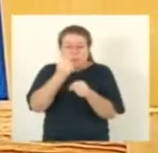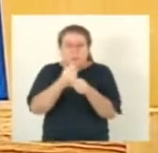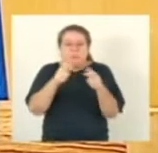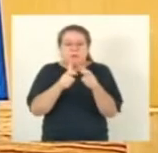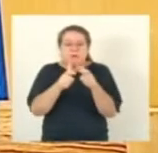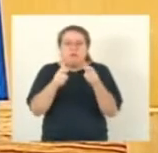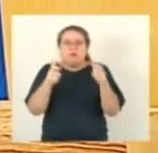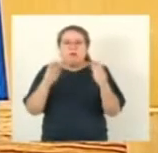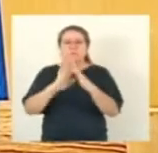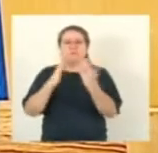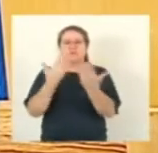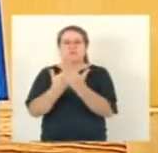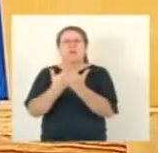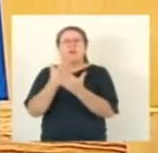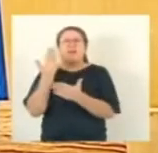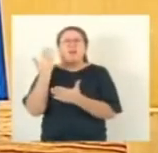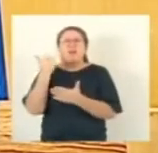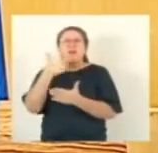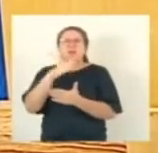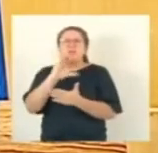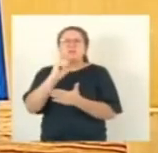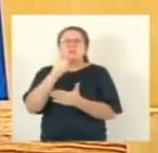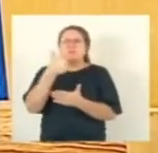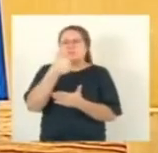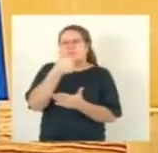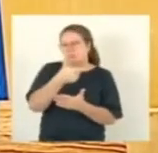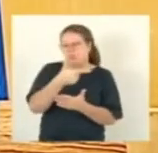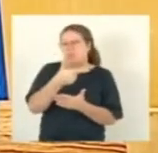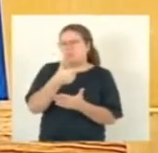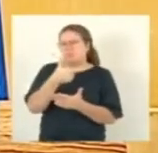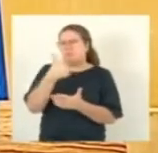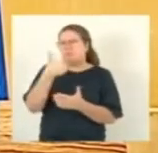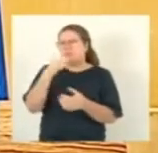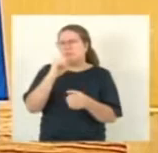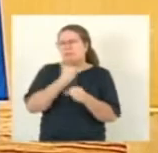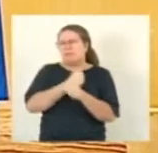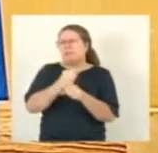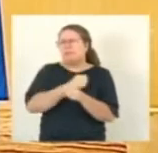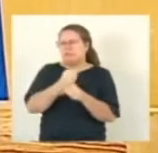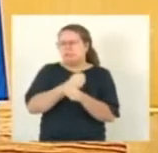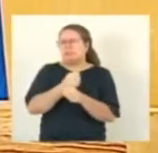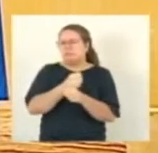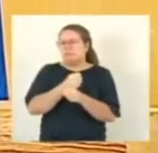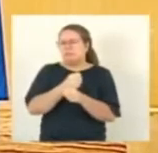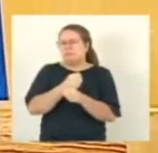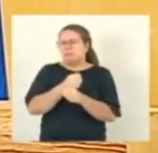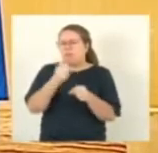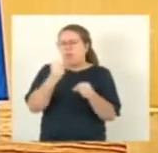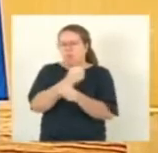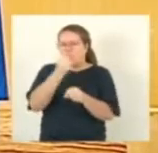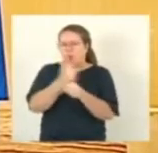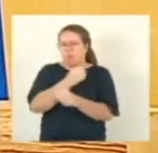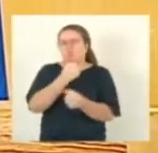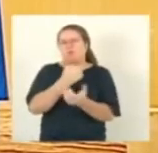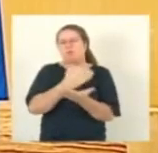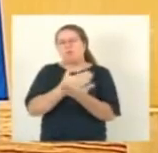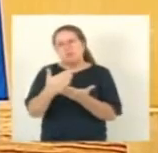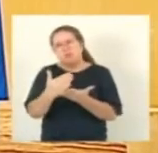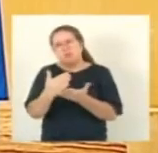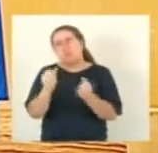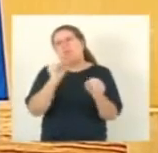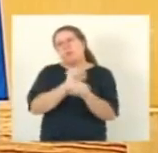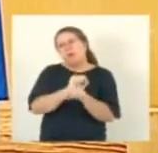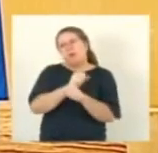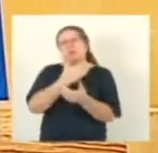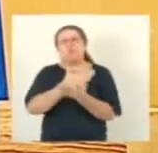escola no ano de 2012. Quer dizer, há 10 anos que obras começam e param, começam